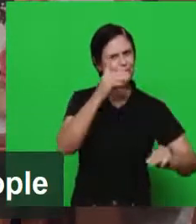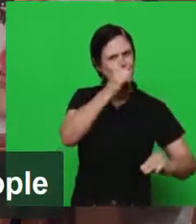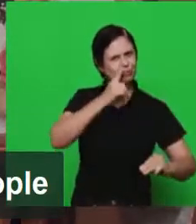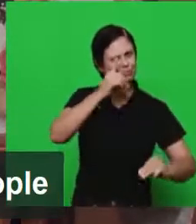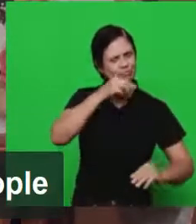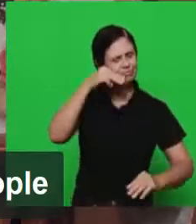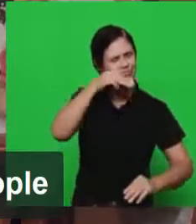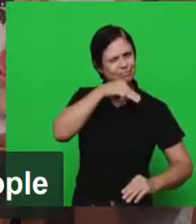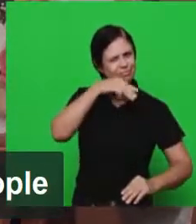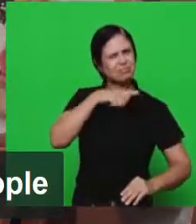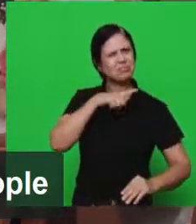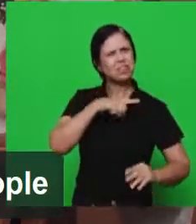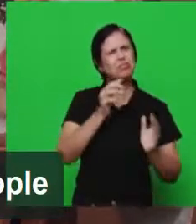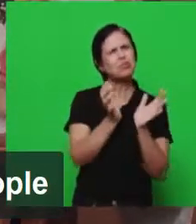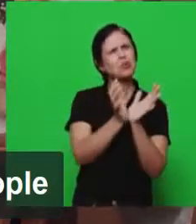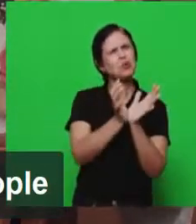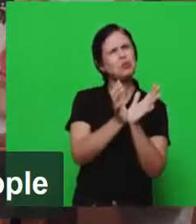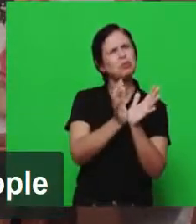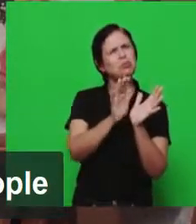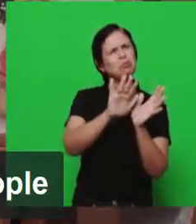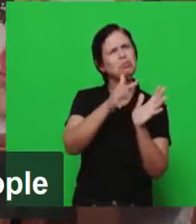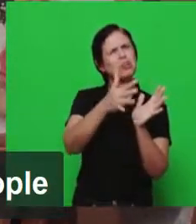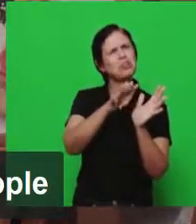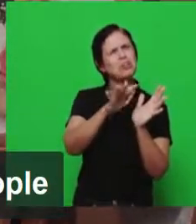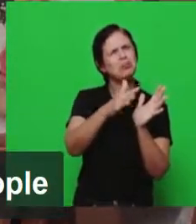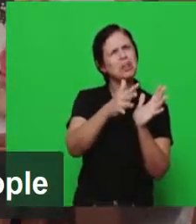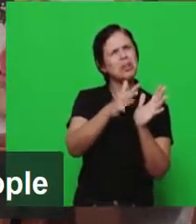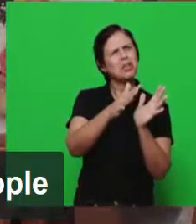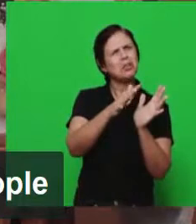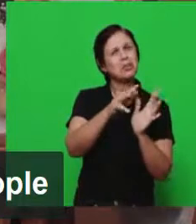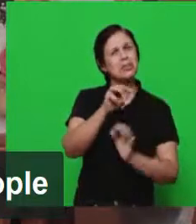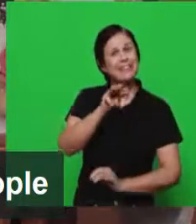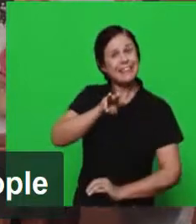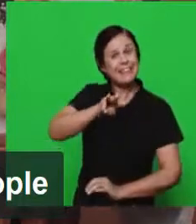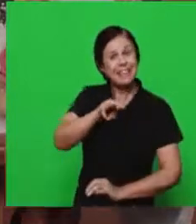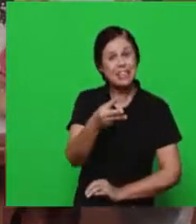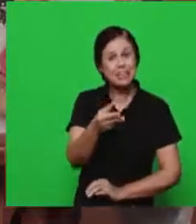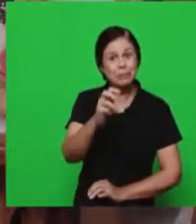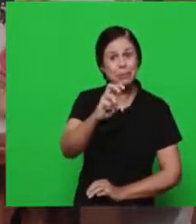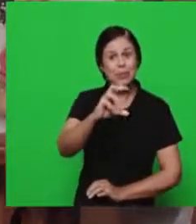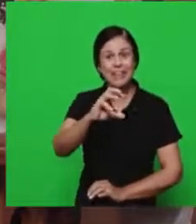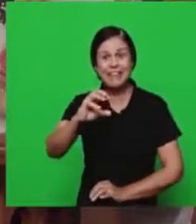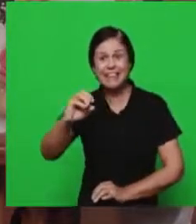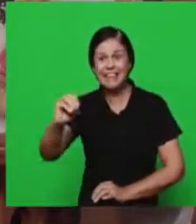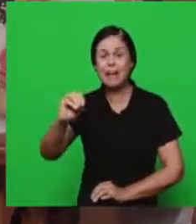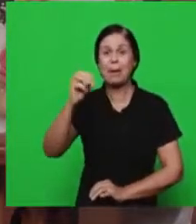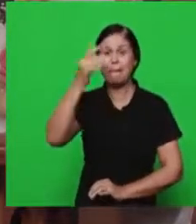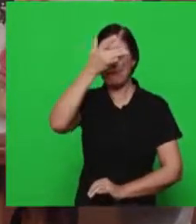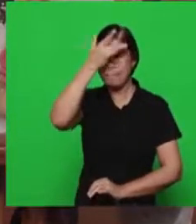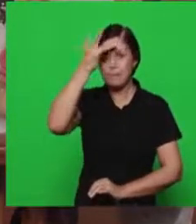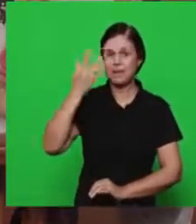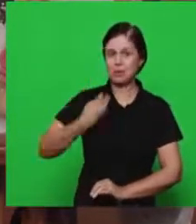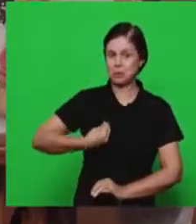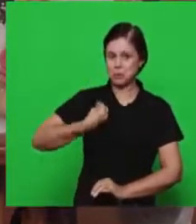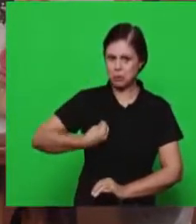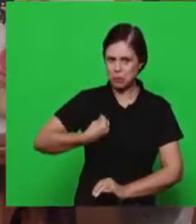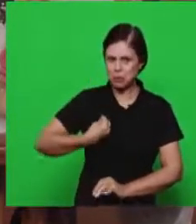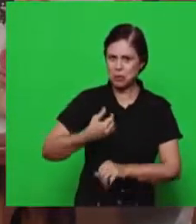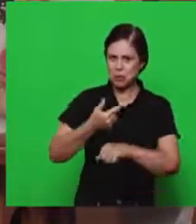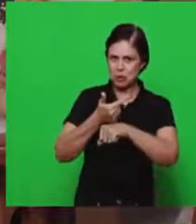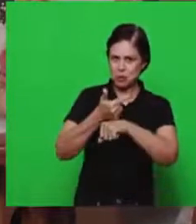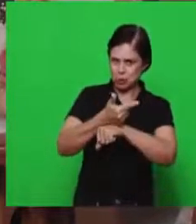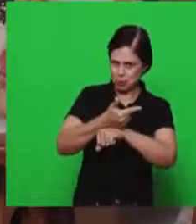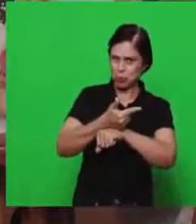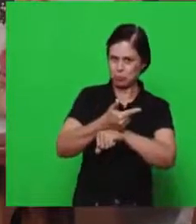ali um grupo de quase 3.500 pessoas que participaram do segundo